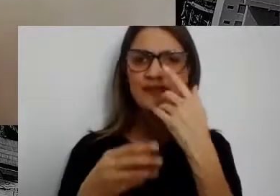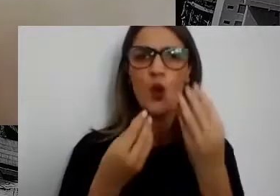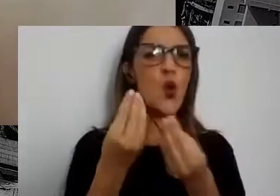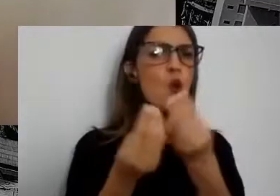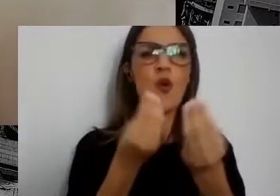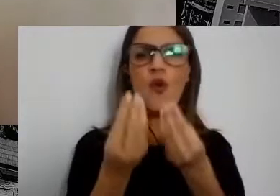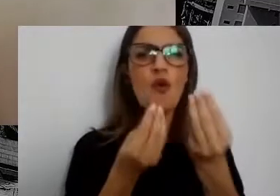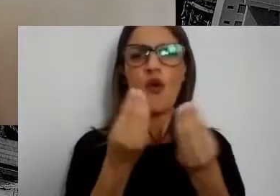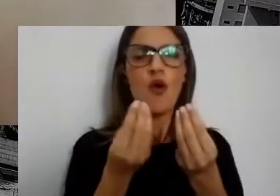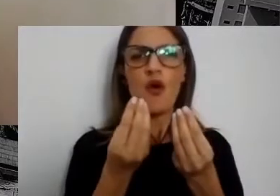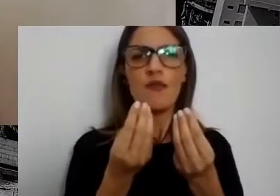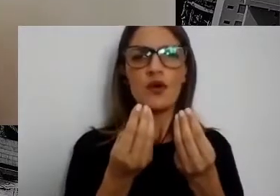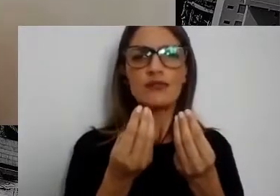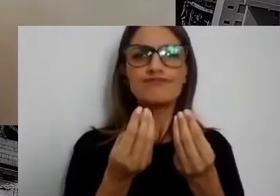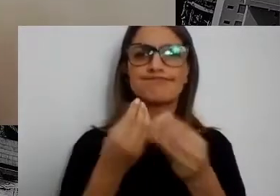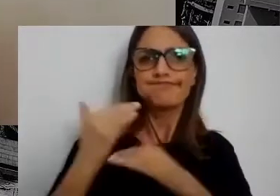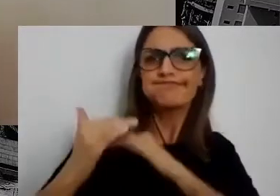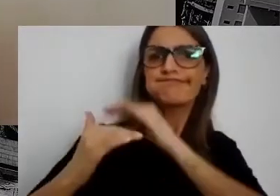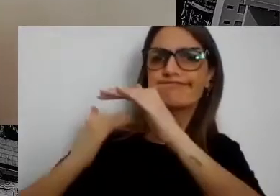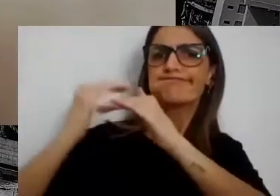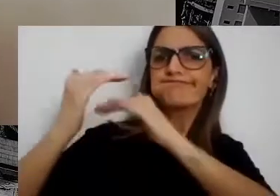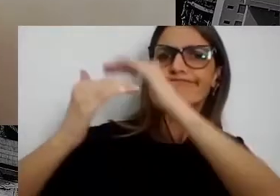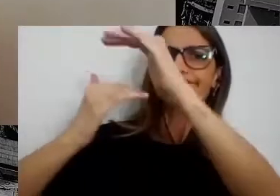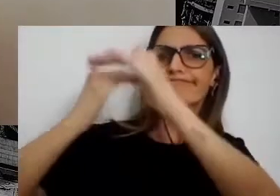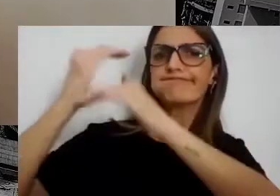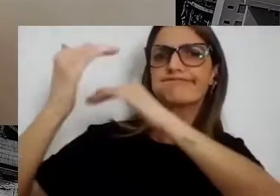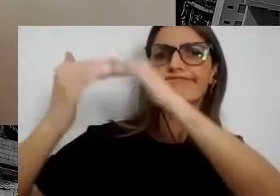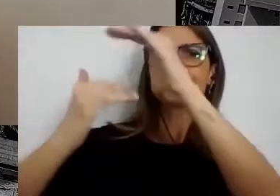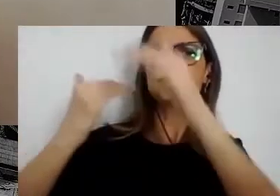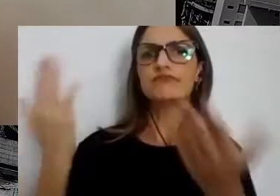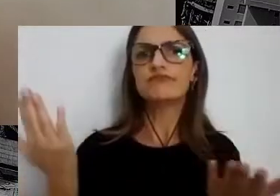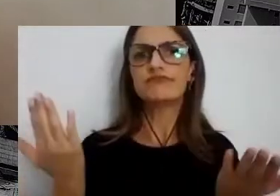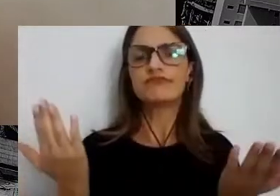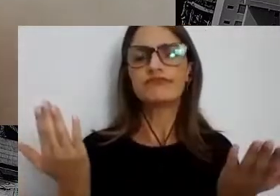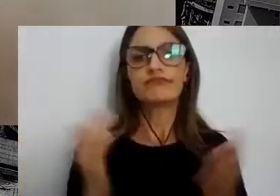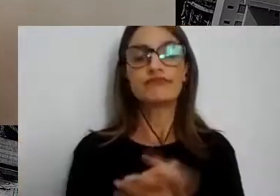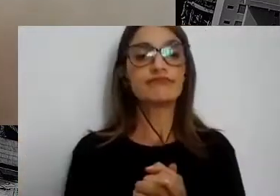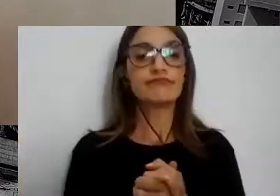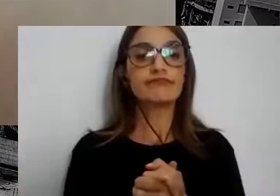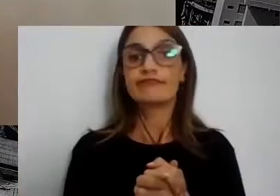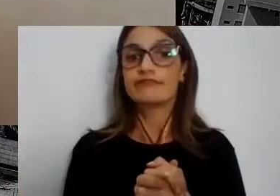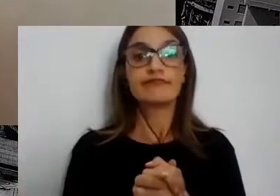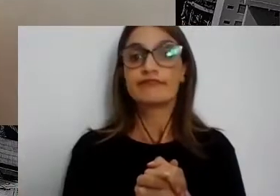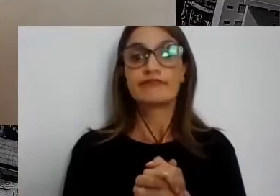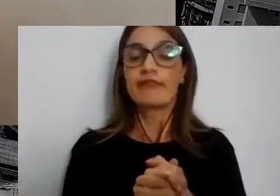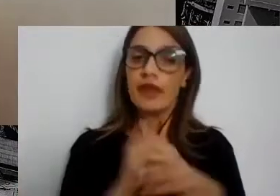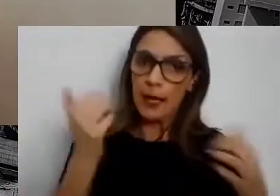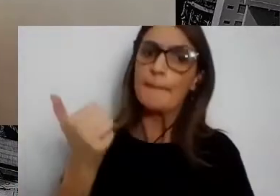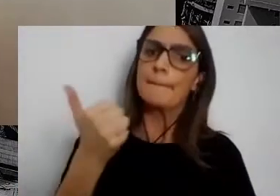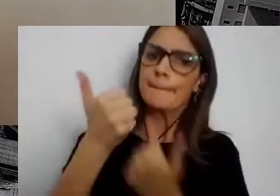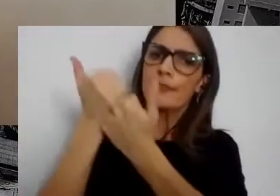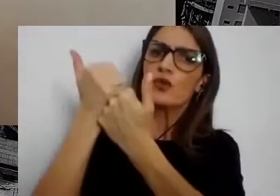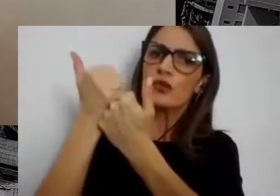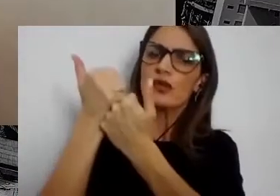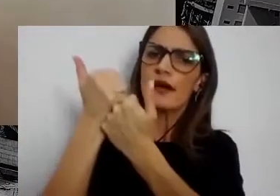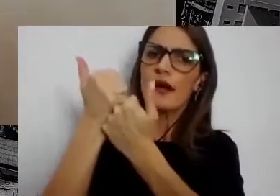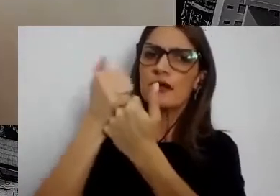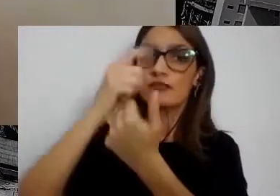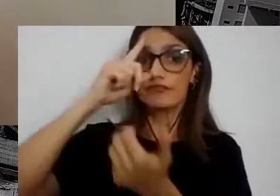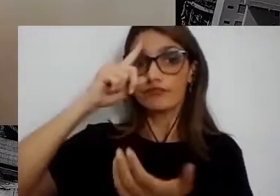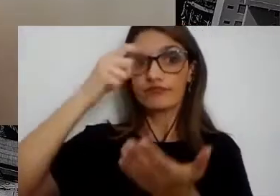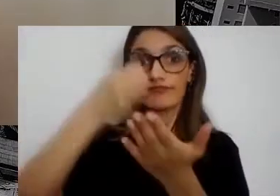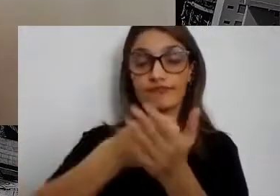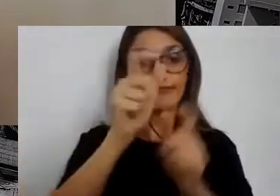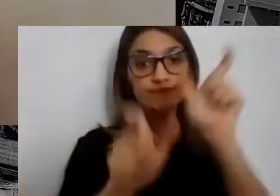avançar na construção de um business case, ou o a chama de caso de negócio, para apoiar os tomadores de decisão para a